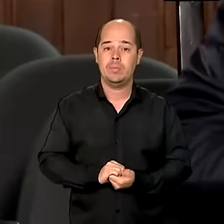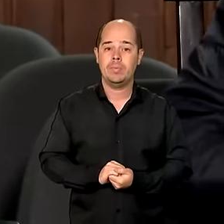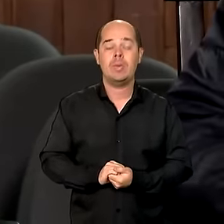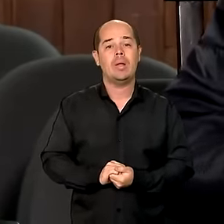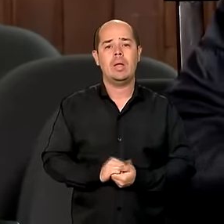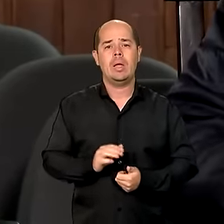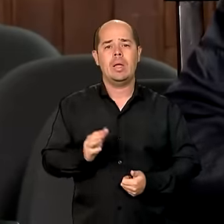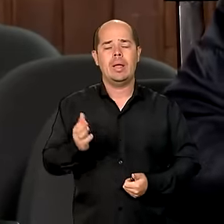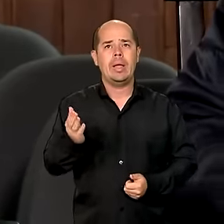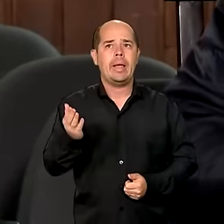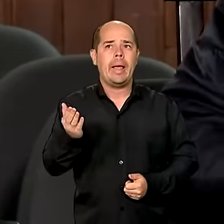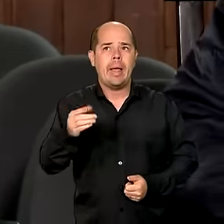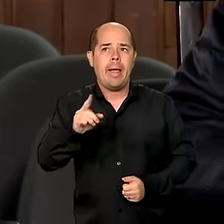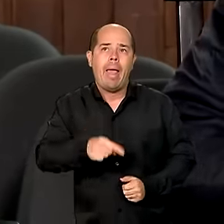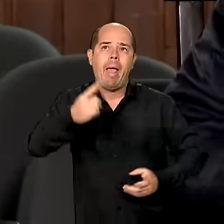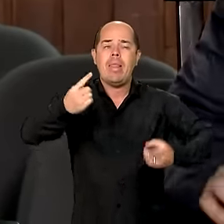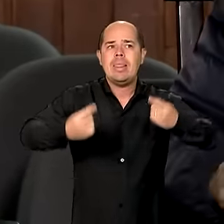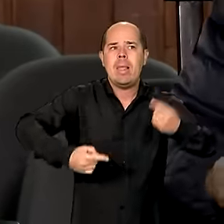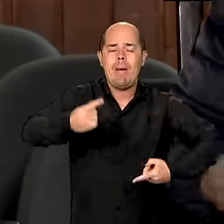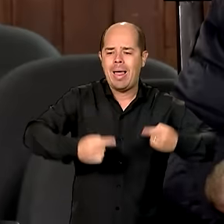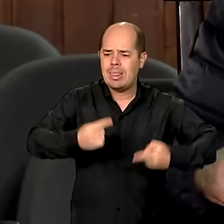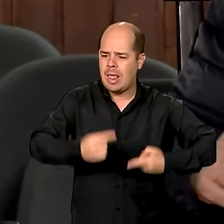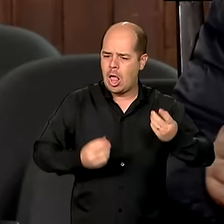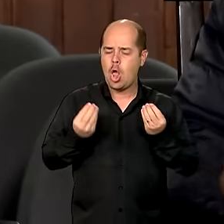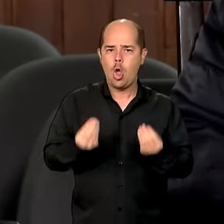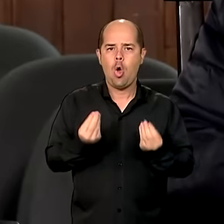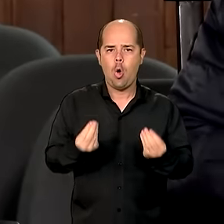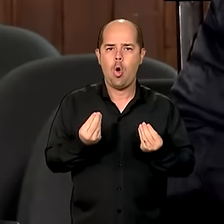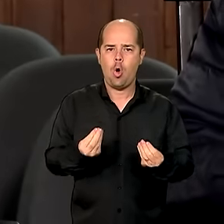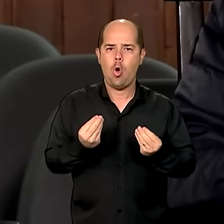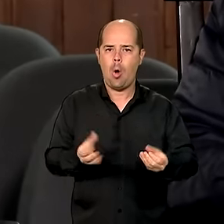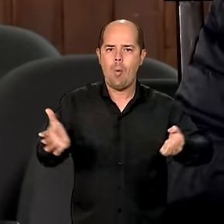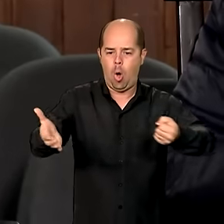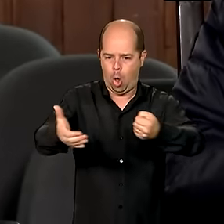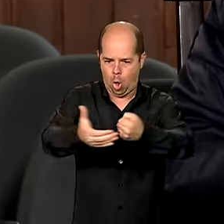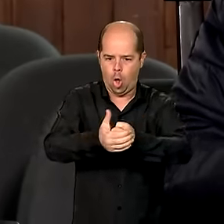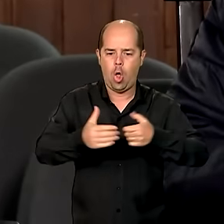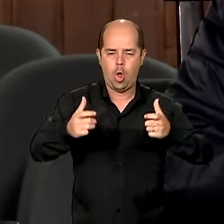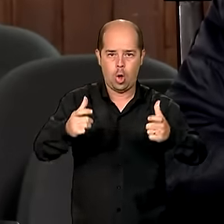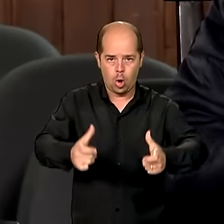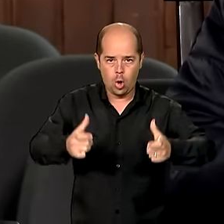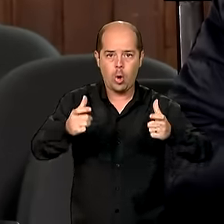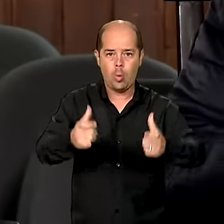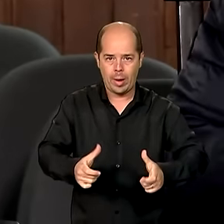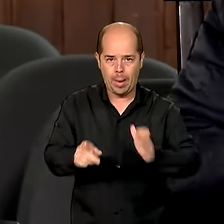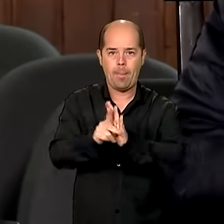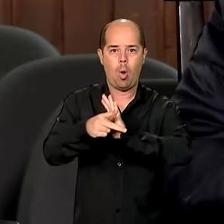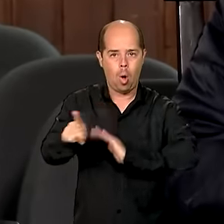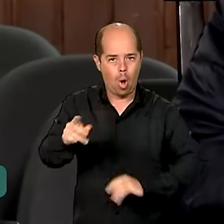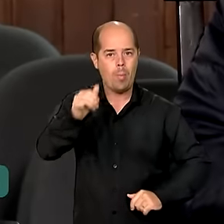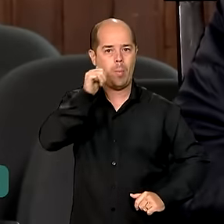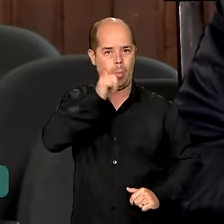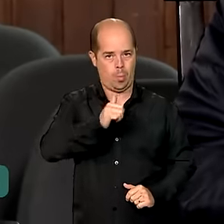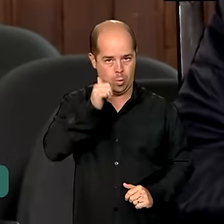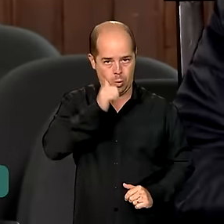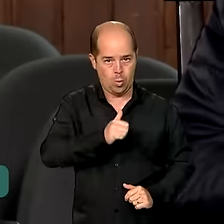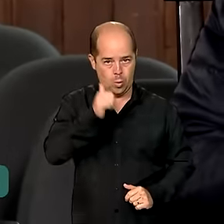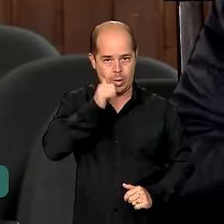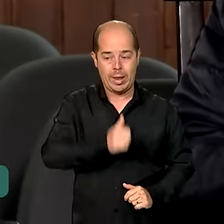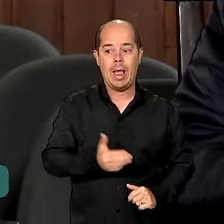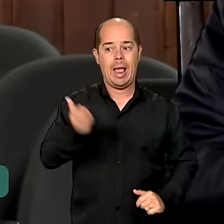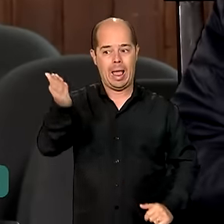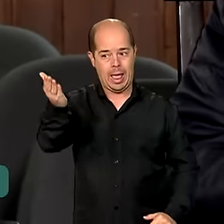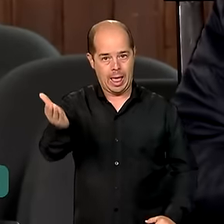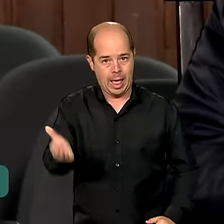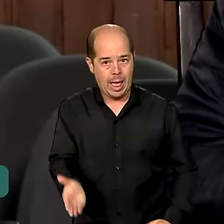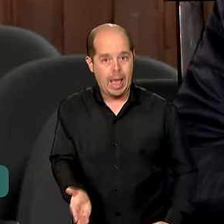específico para as mulheres que estão em situação de violência, os abrigamentos que é para as mulheres em risco de